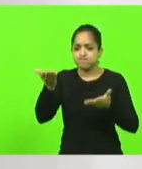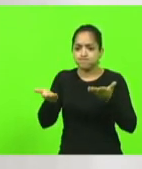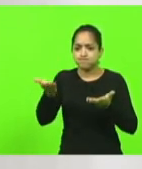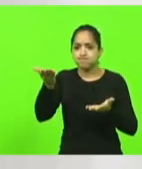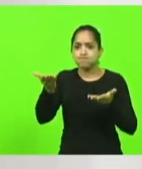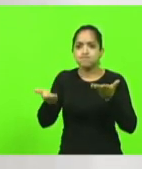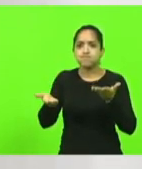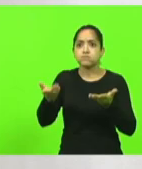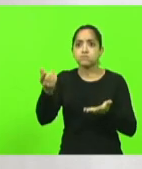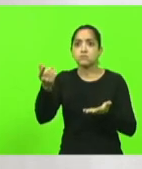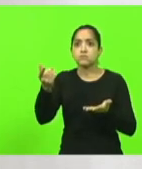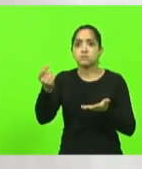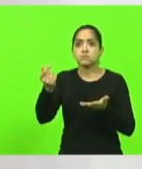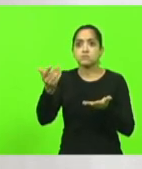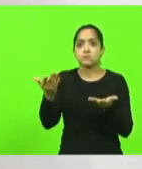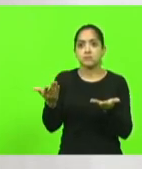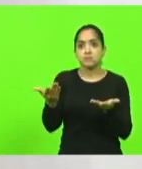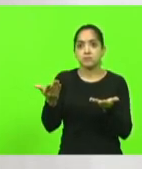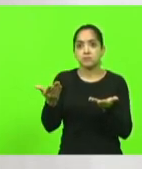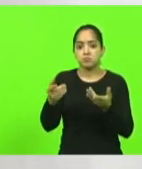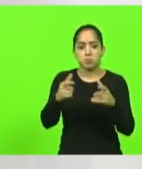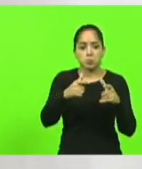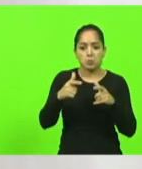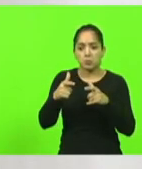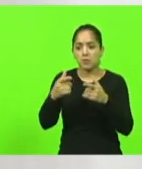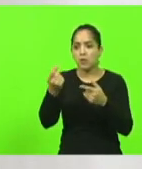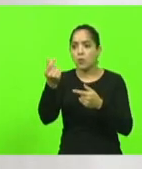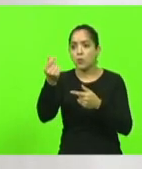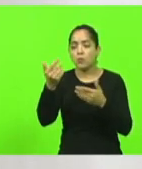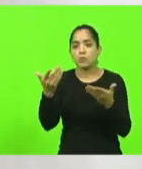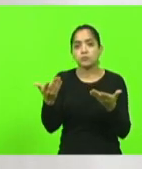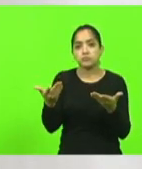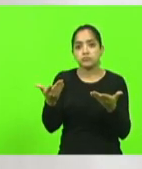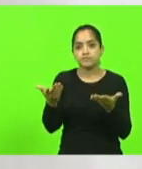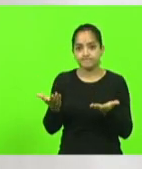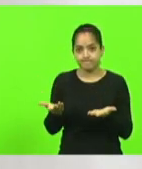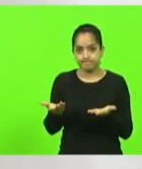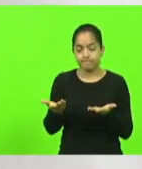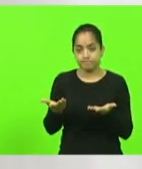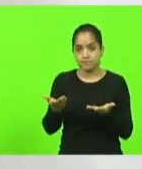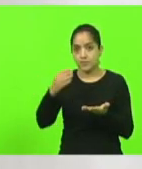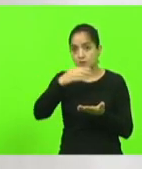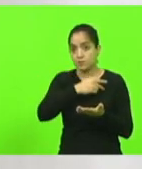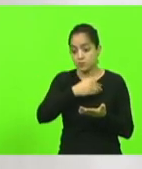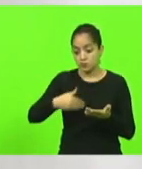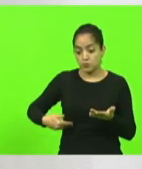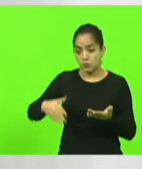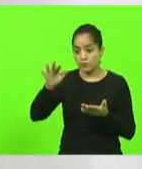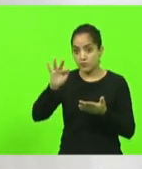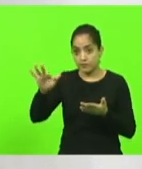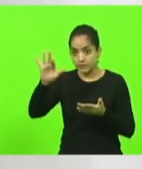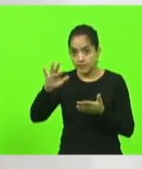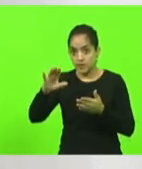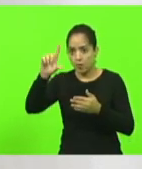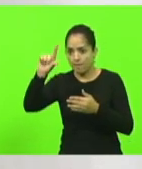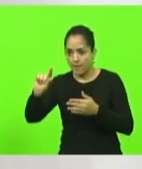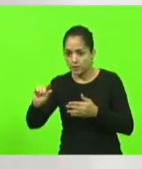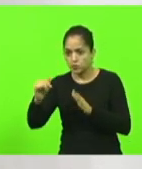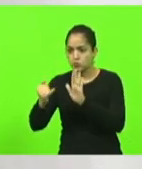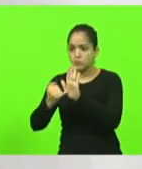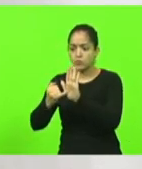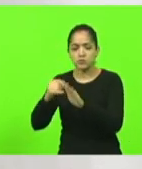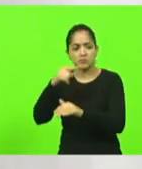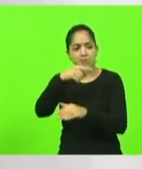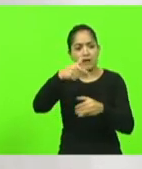ficou em algum outro lugar da cadeia e ele foi absorvido, porque se o governo federal baixou o imposto e na bomba não